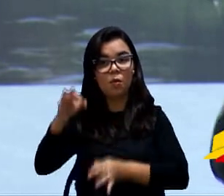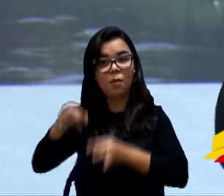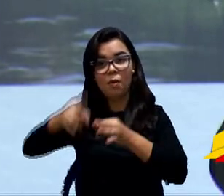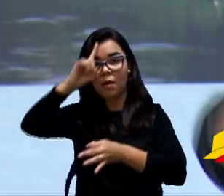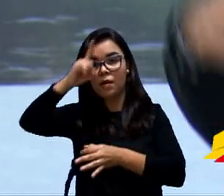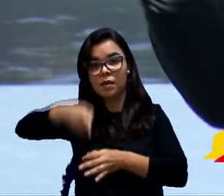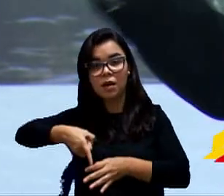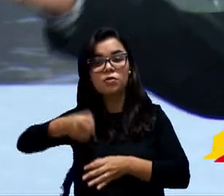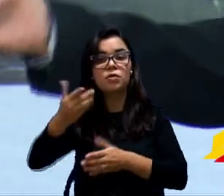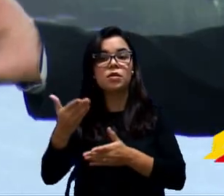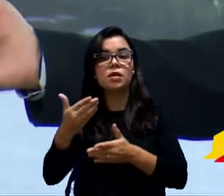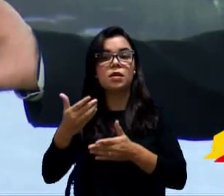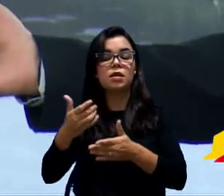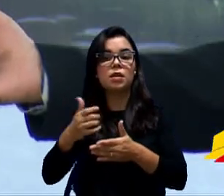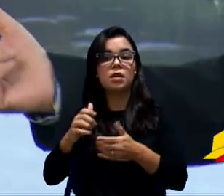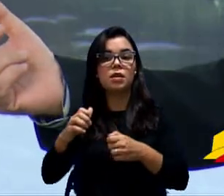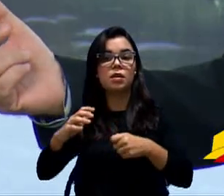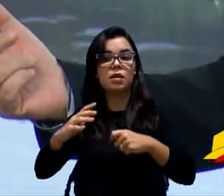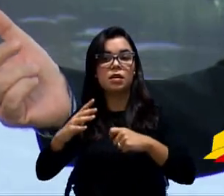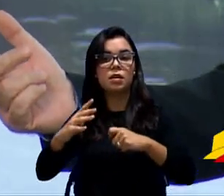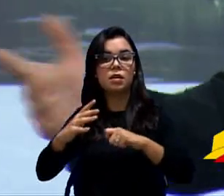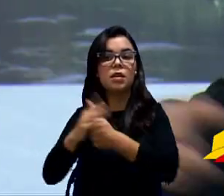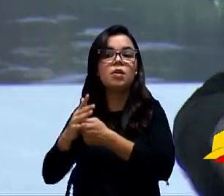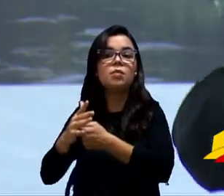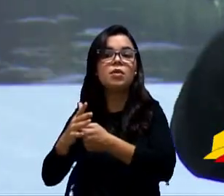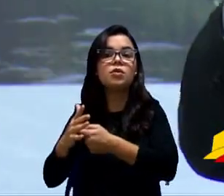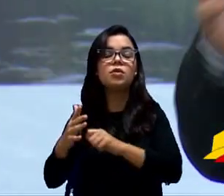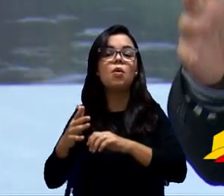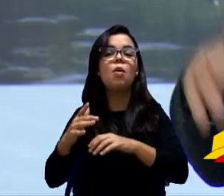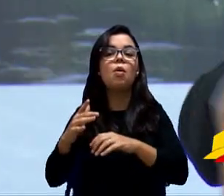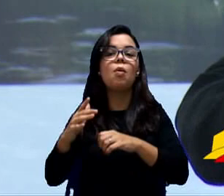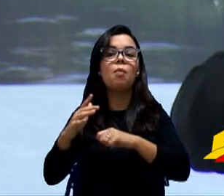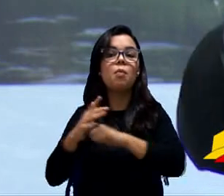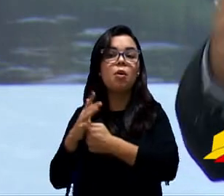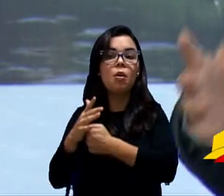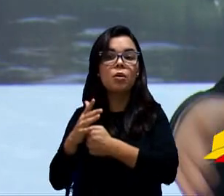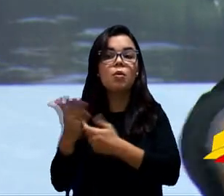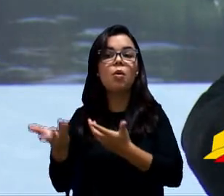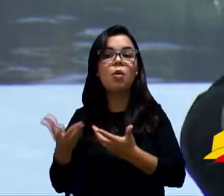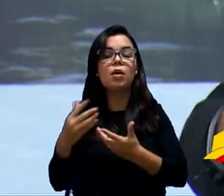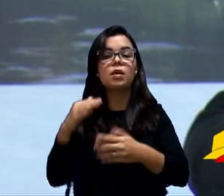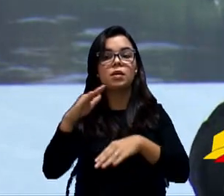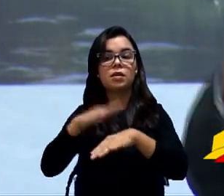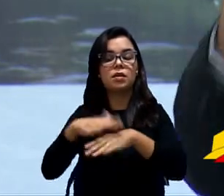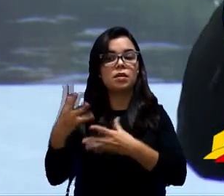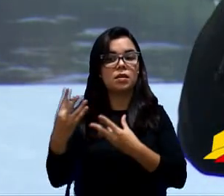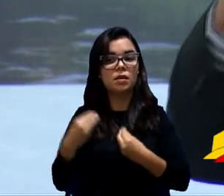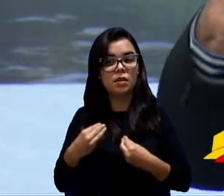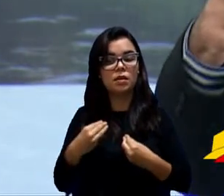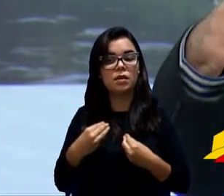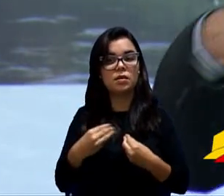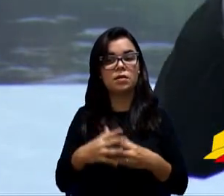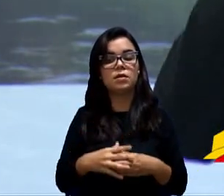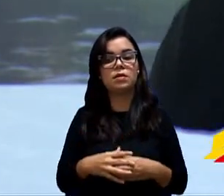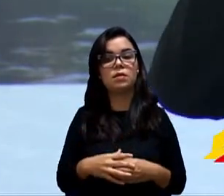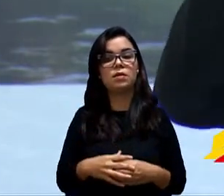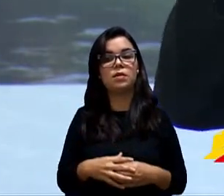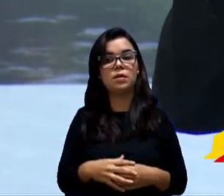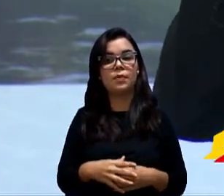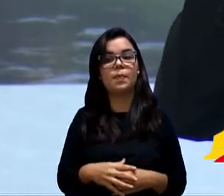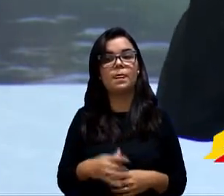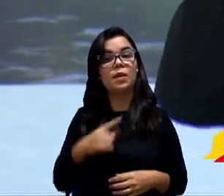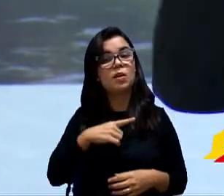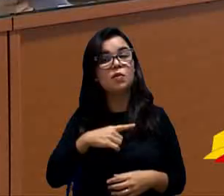e esse assunto está sendo tratado na justiça. É um assunto exaustivo, que não dá para tratar agora, nesse momento, mas